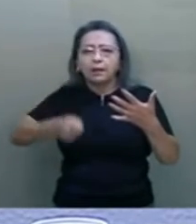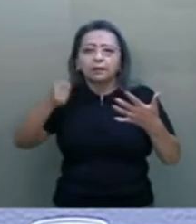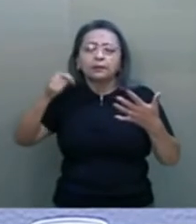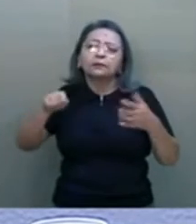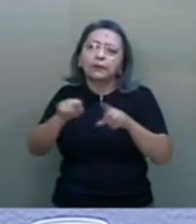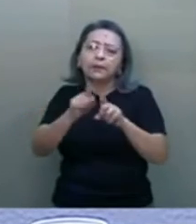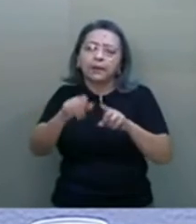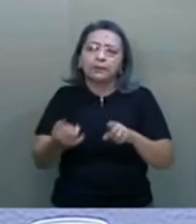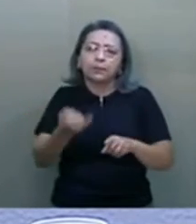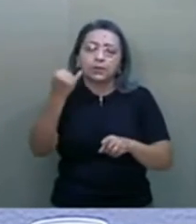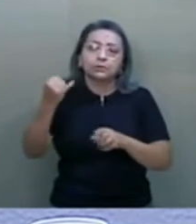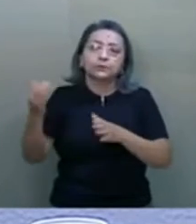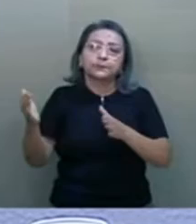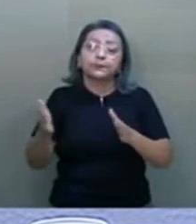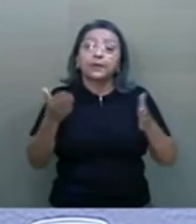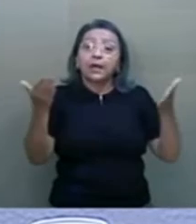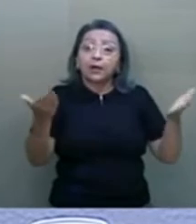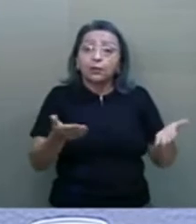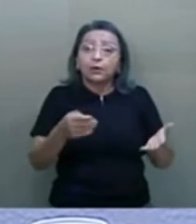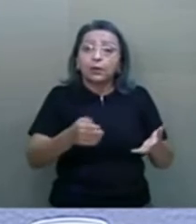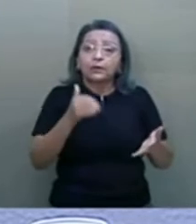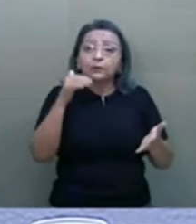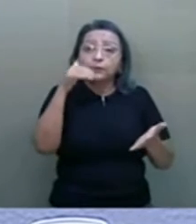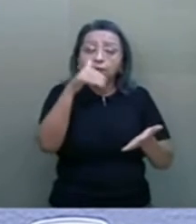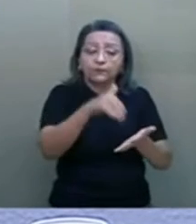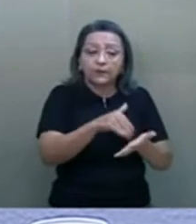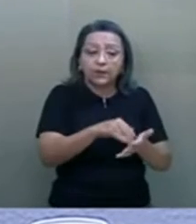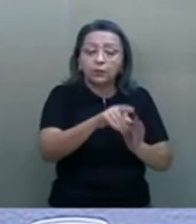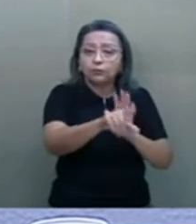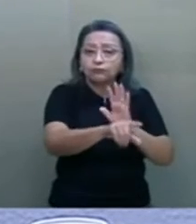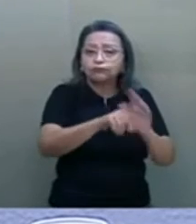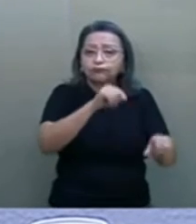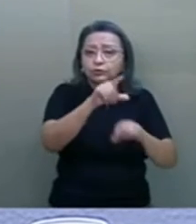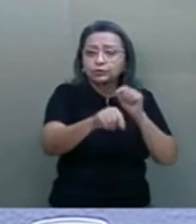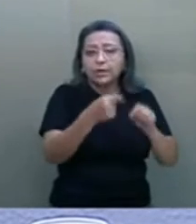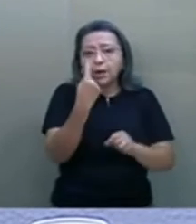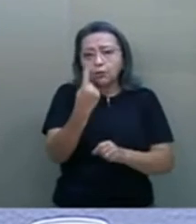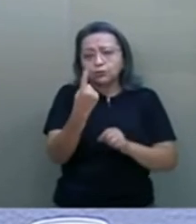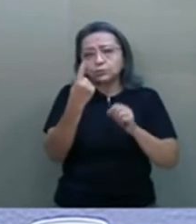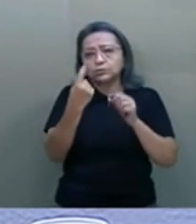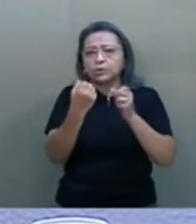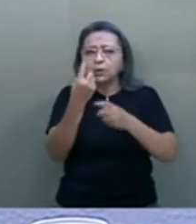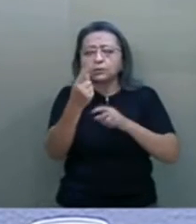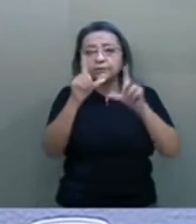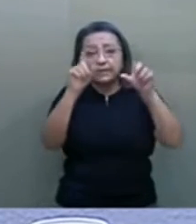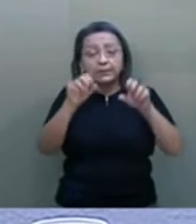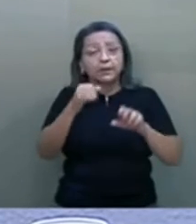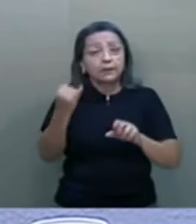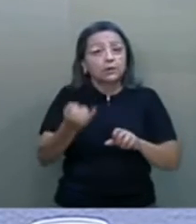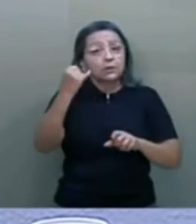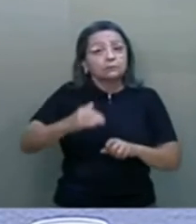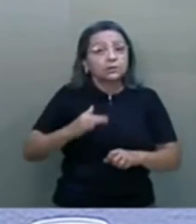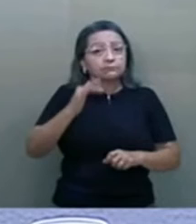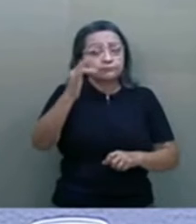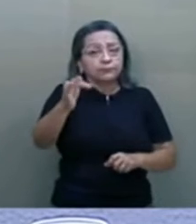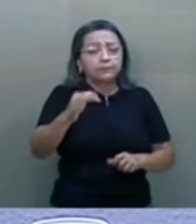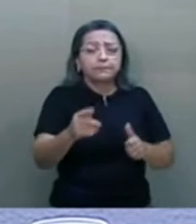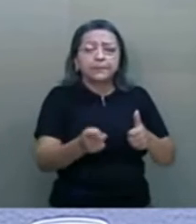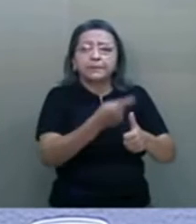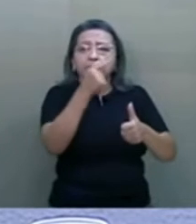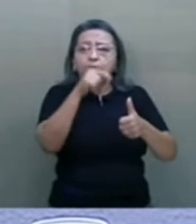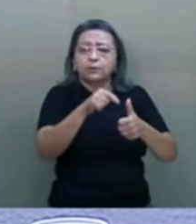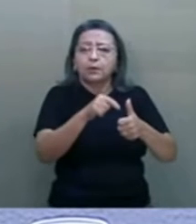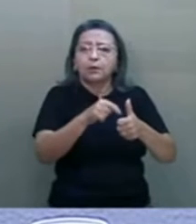Agora, na etapa final da minha intervenção, eu destaco alguns temas importantes para os próximos anos. O primeiro, claro, dando continuidade